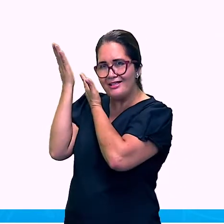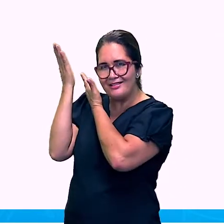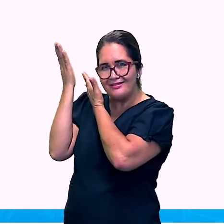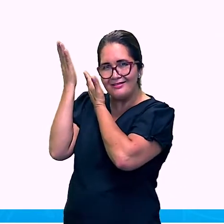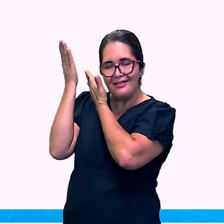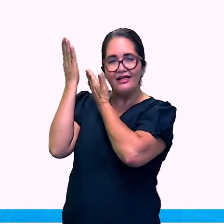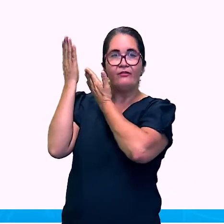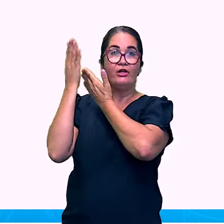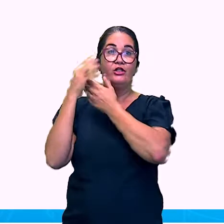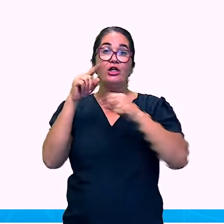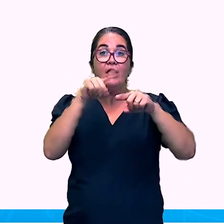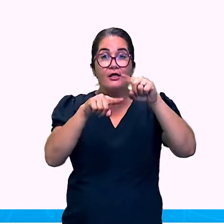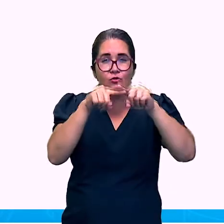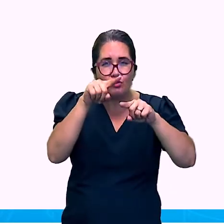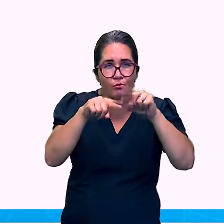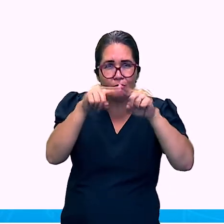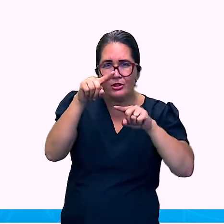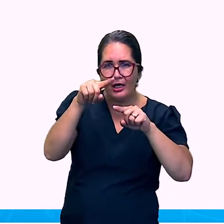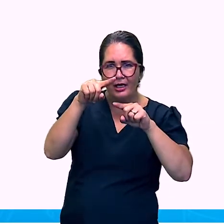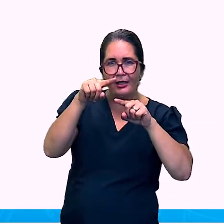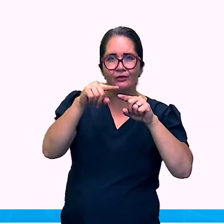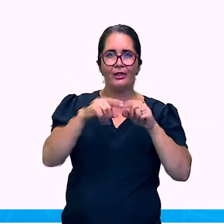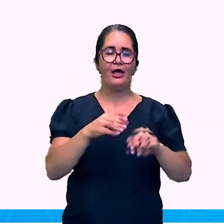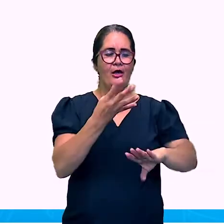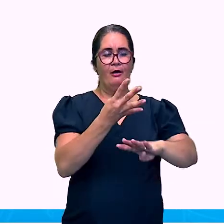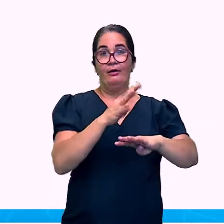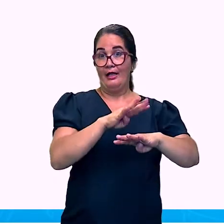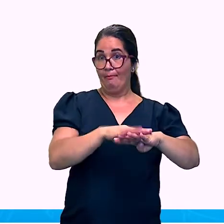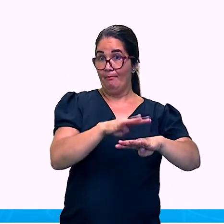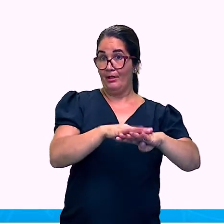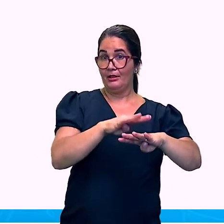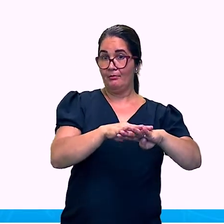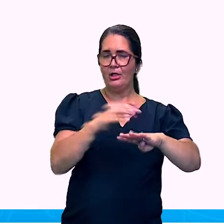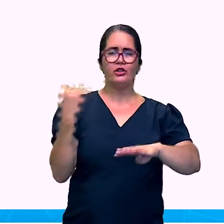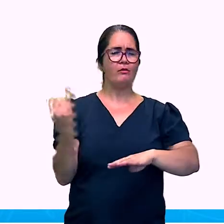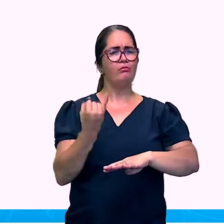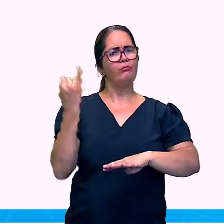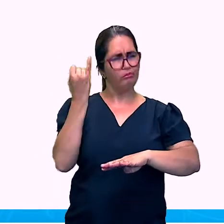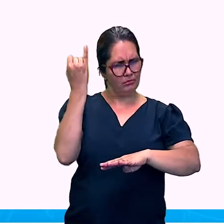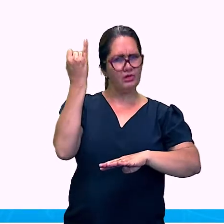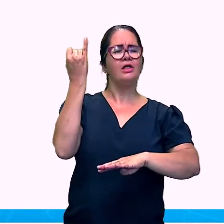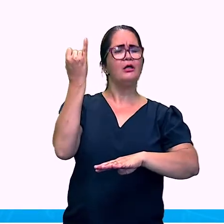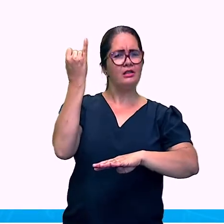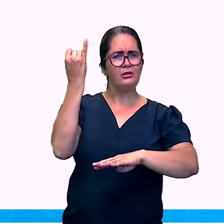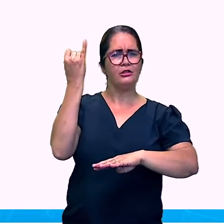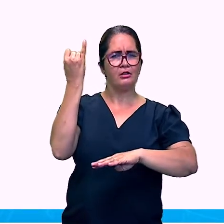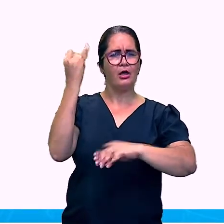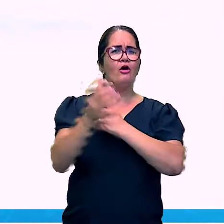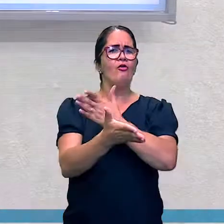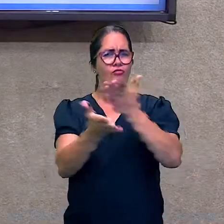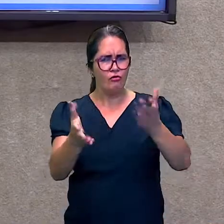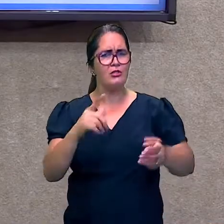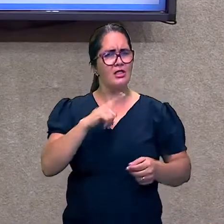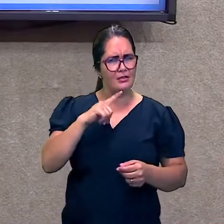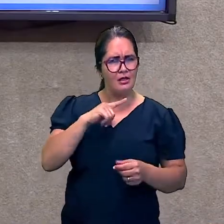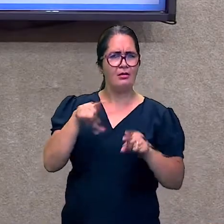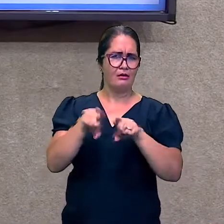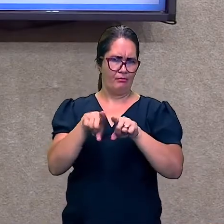engenheiros. E acredito. Que vocês. Tenham sim. No material de vocês. Um compasso.